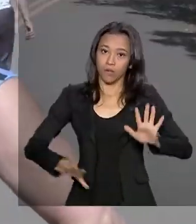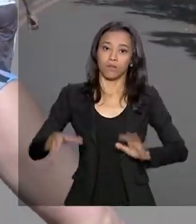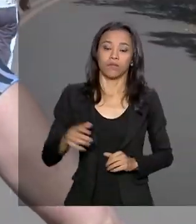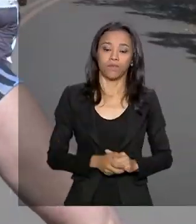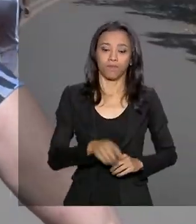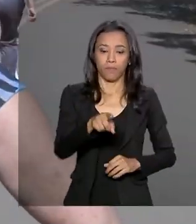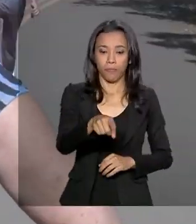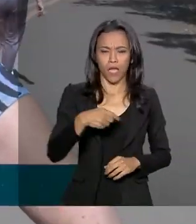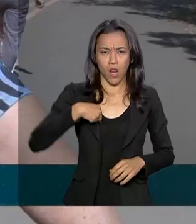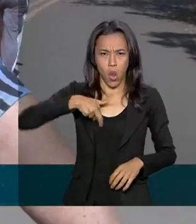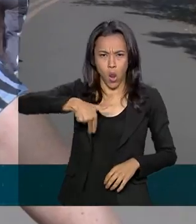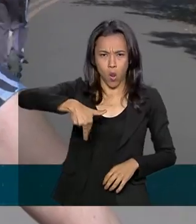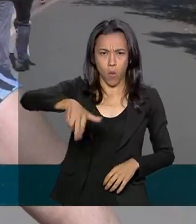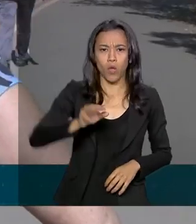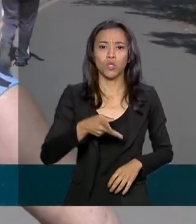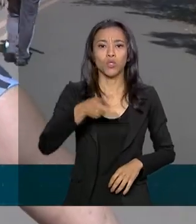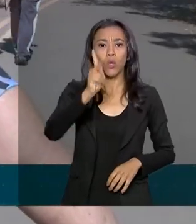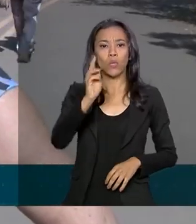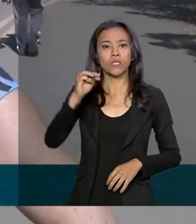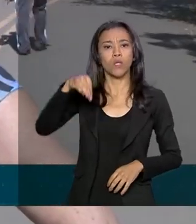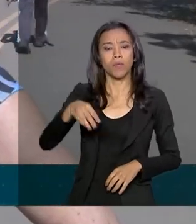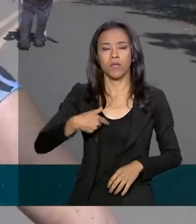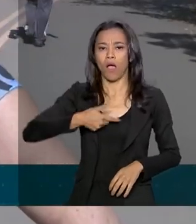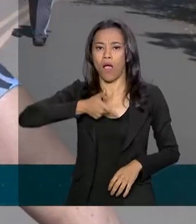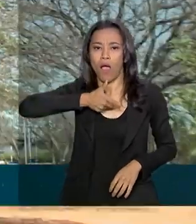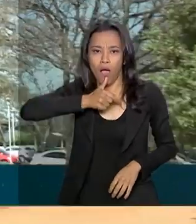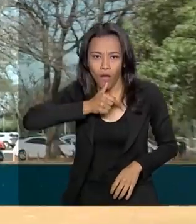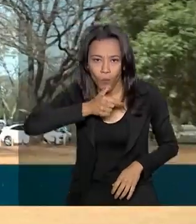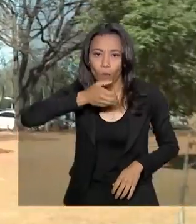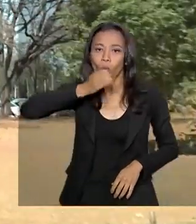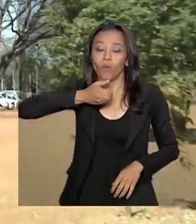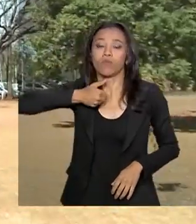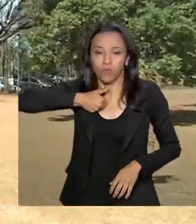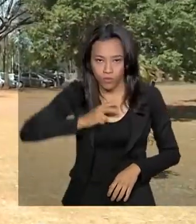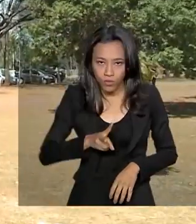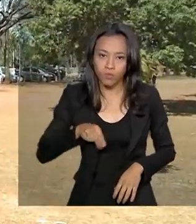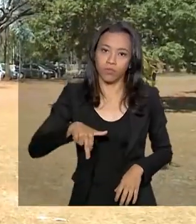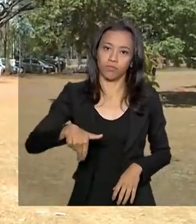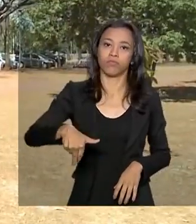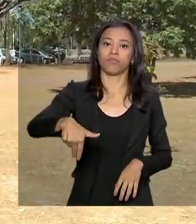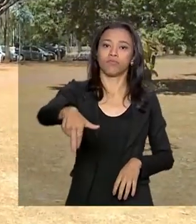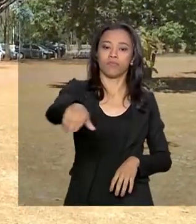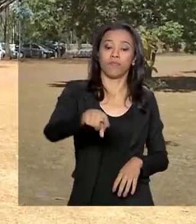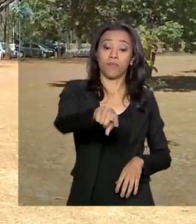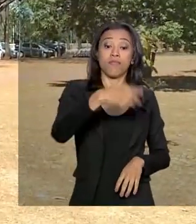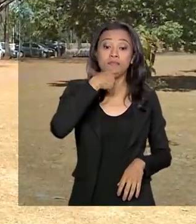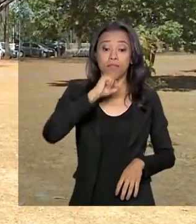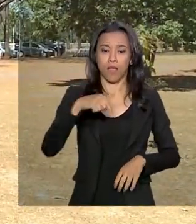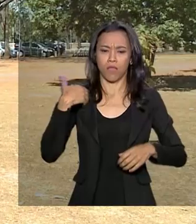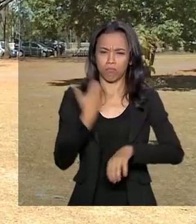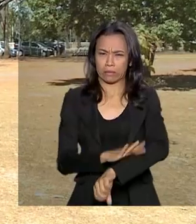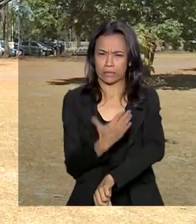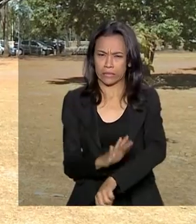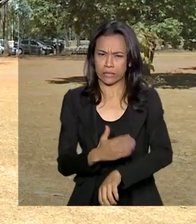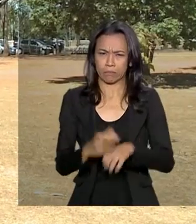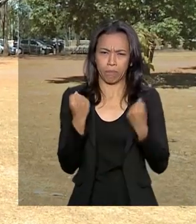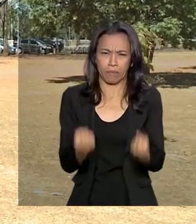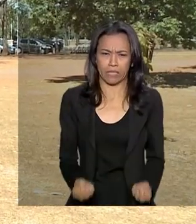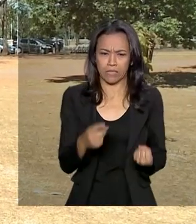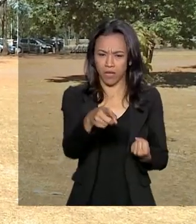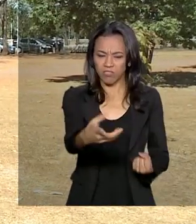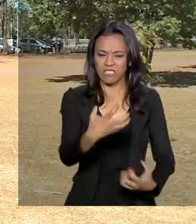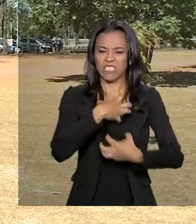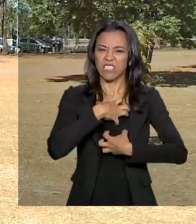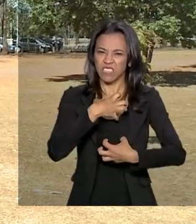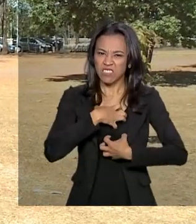cada dois quilômetros a gente toma um gole d'água e a gente continua. Mesmo quem está acostumado a treinos pesados sente o reflexo